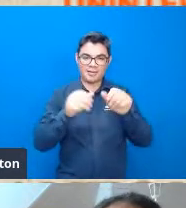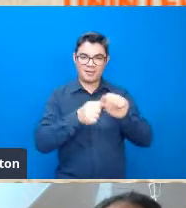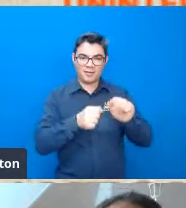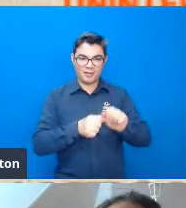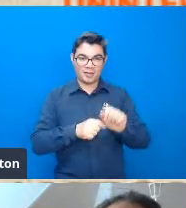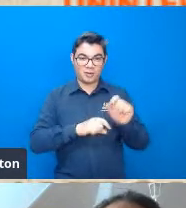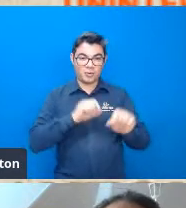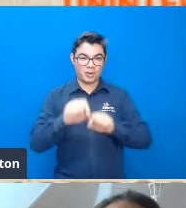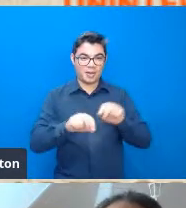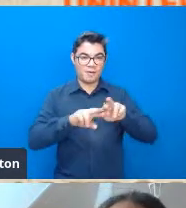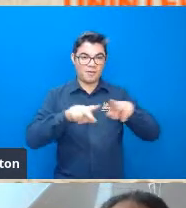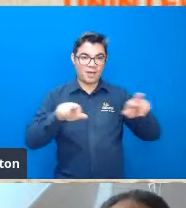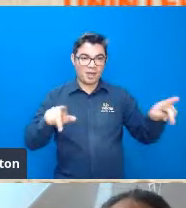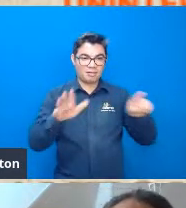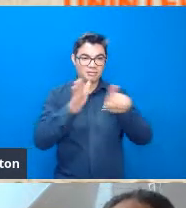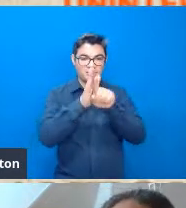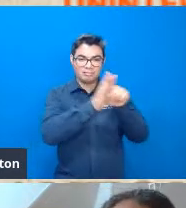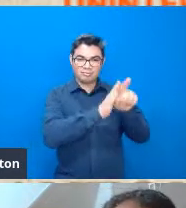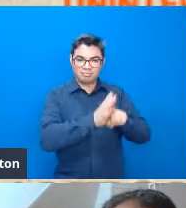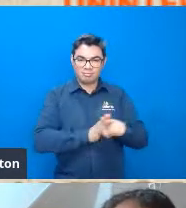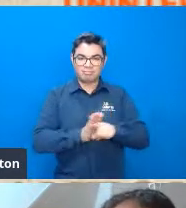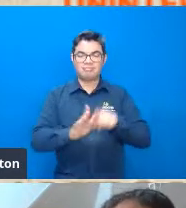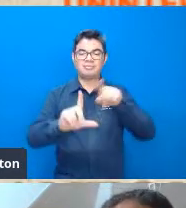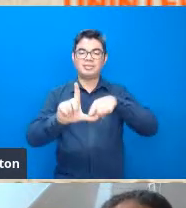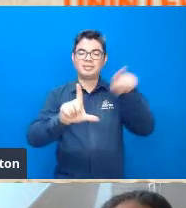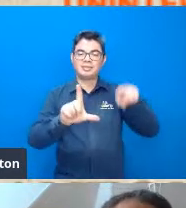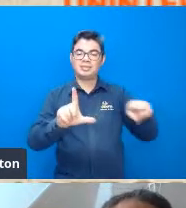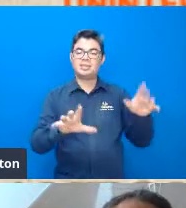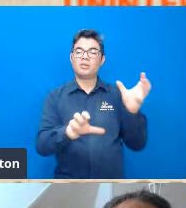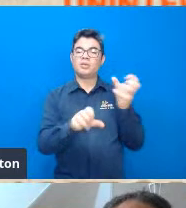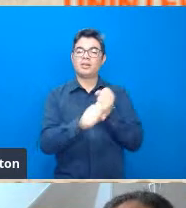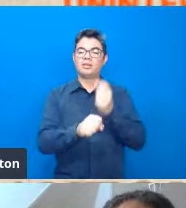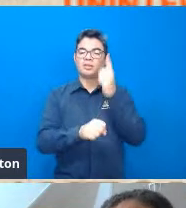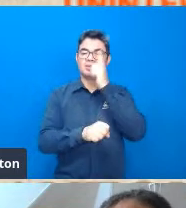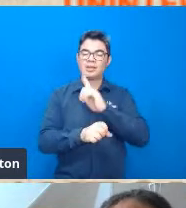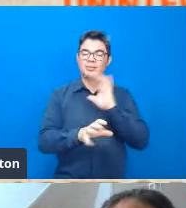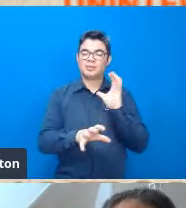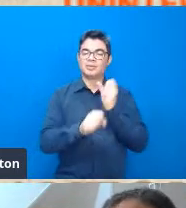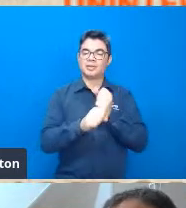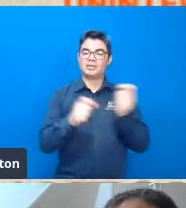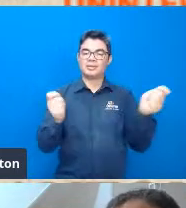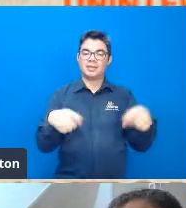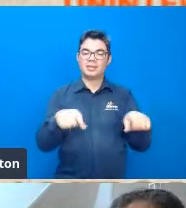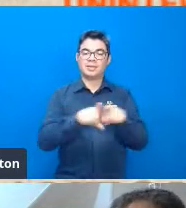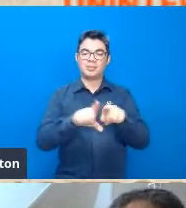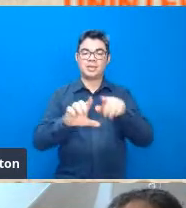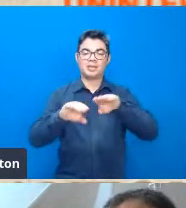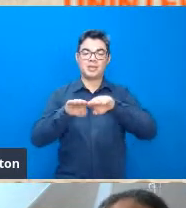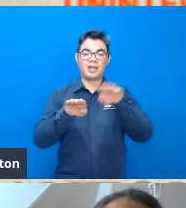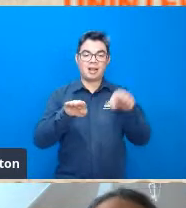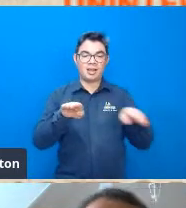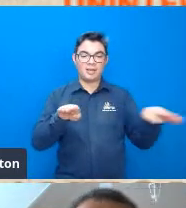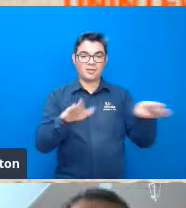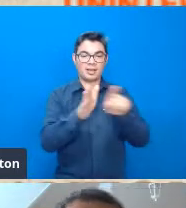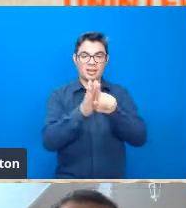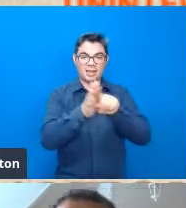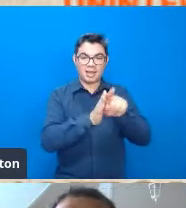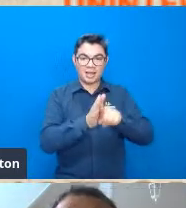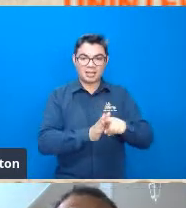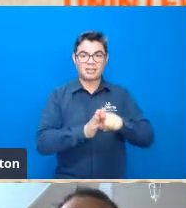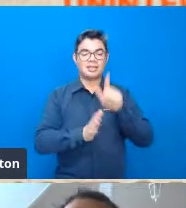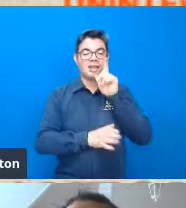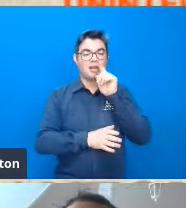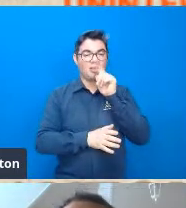vários índices são calculados mensurados do relevo a partir dessa análise fluvial então por